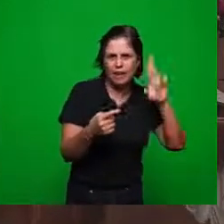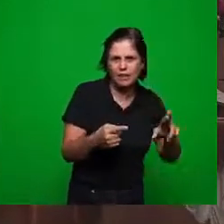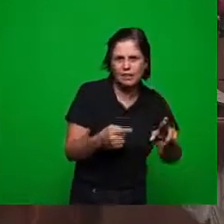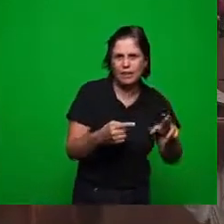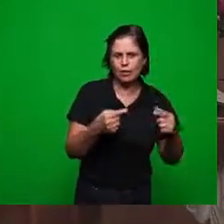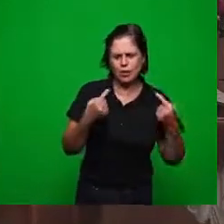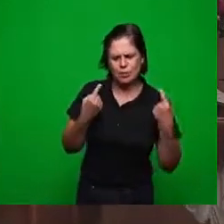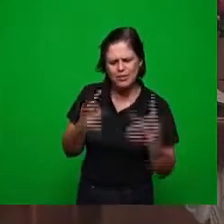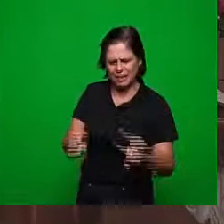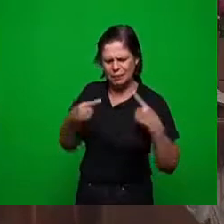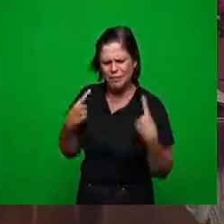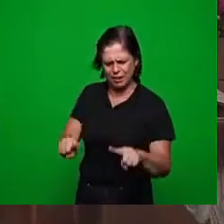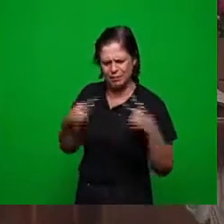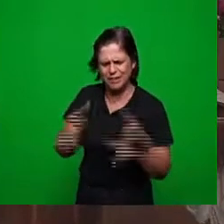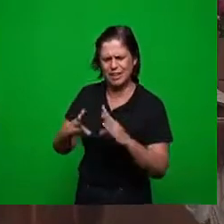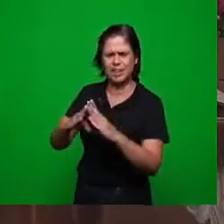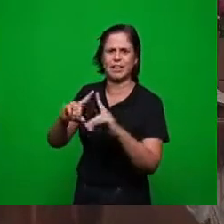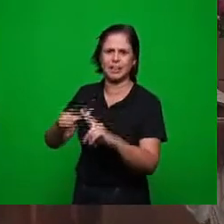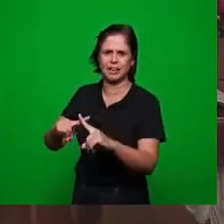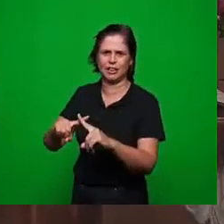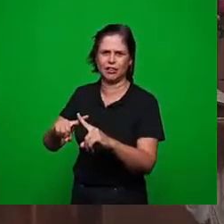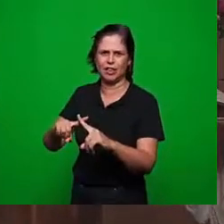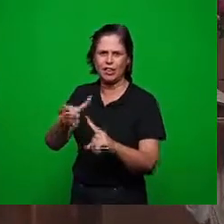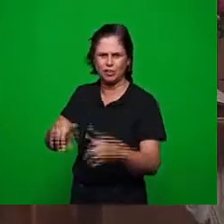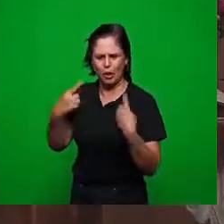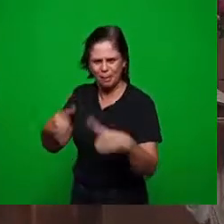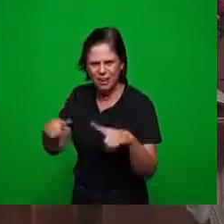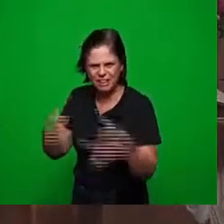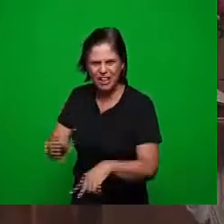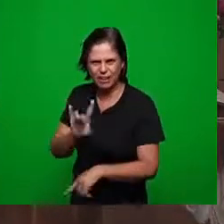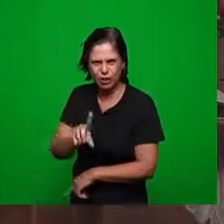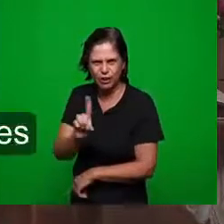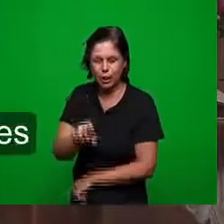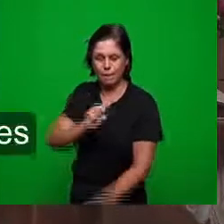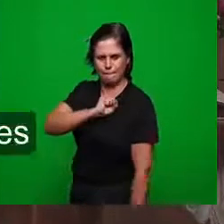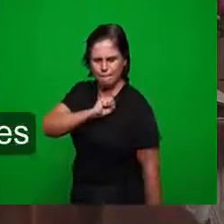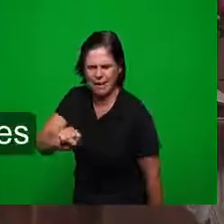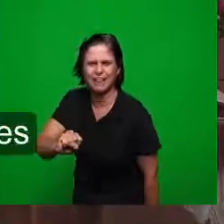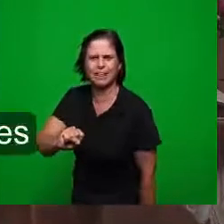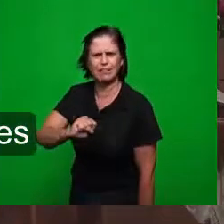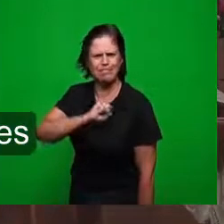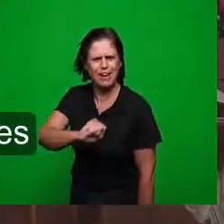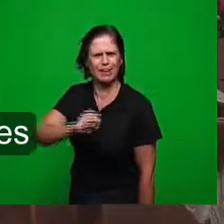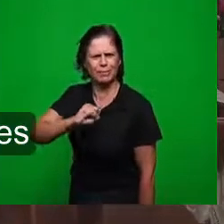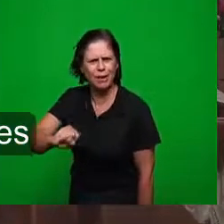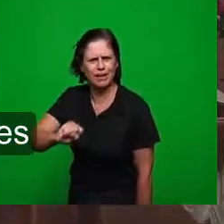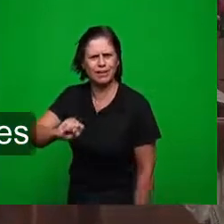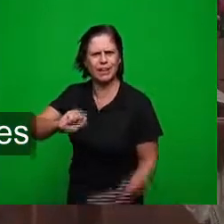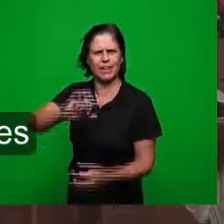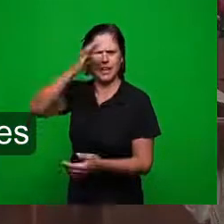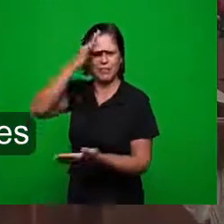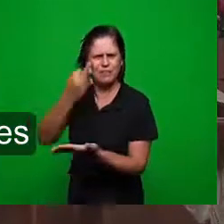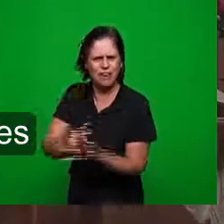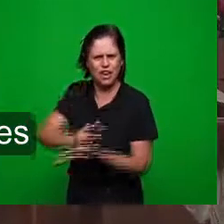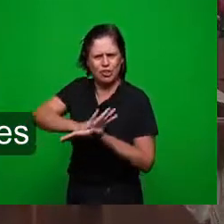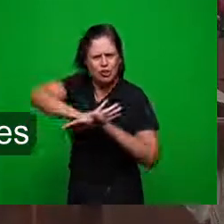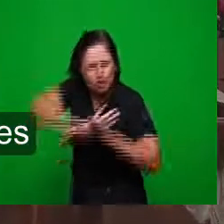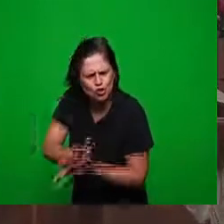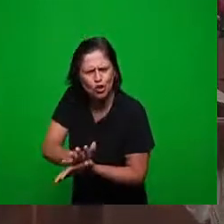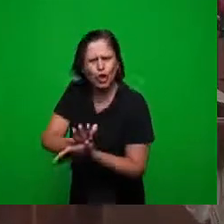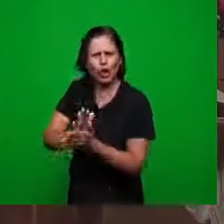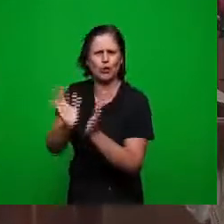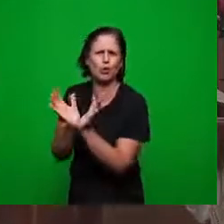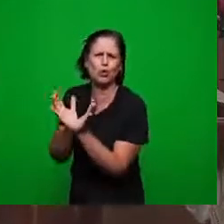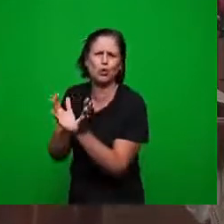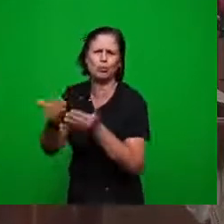mas eles matam eles matam antipas eles matam a fé eles destroem os